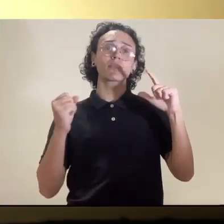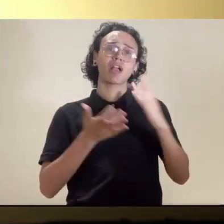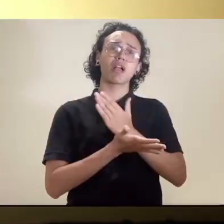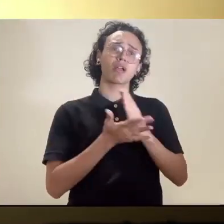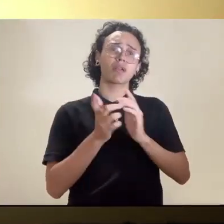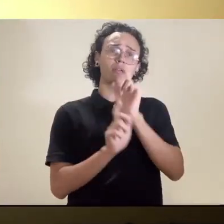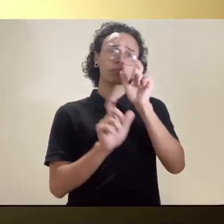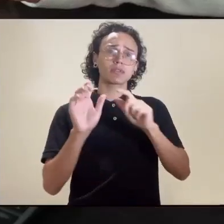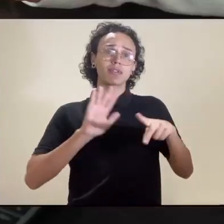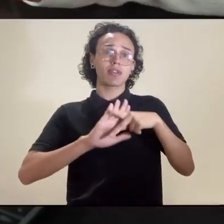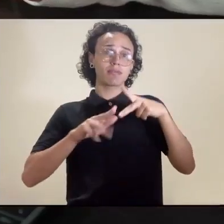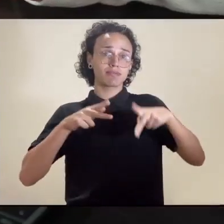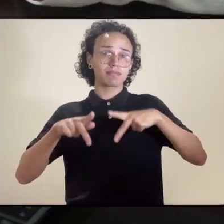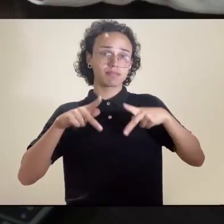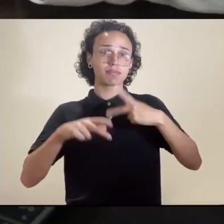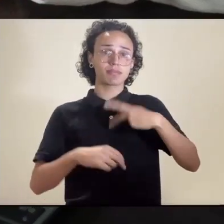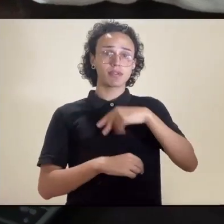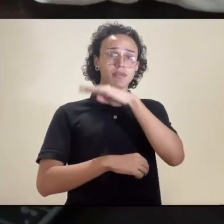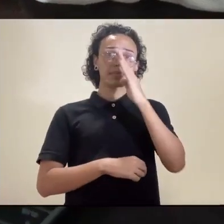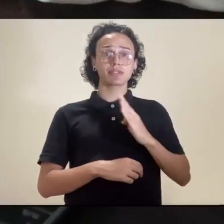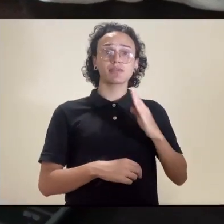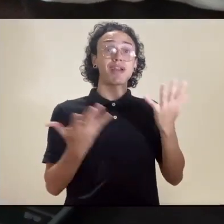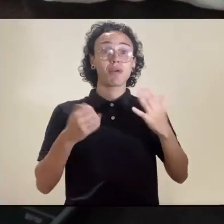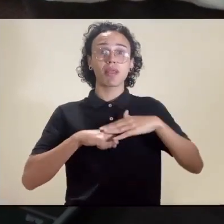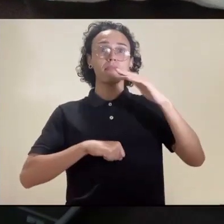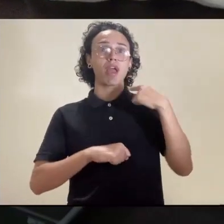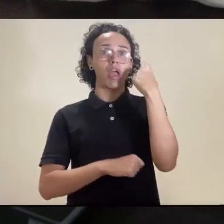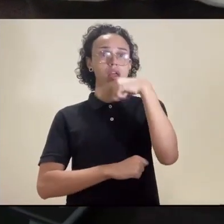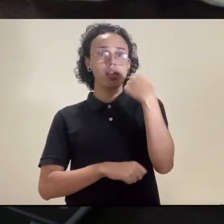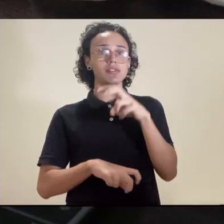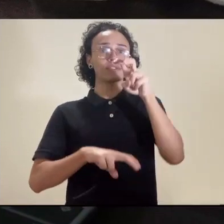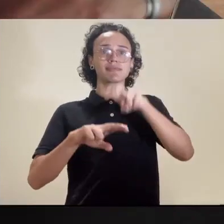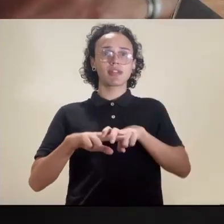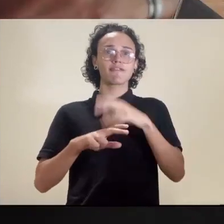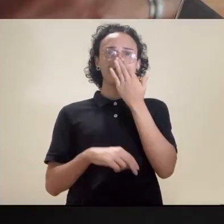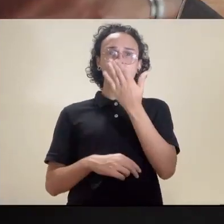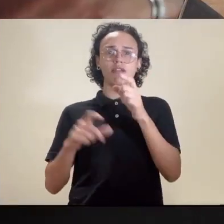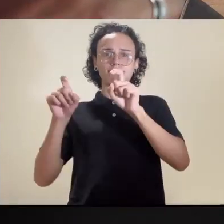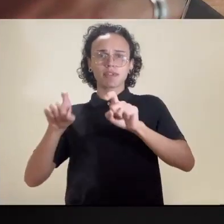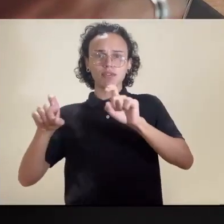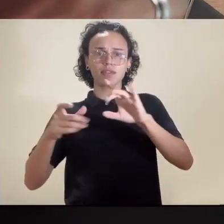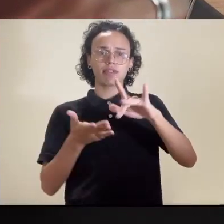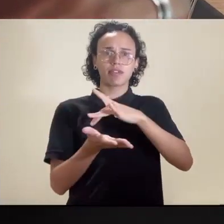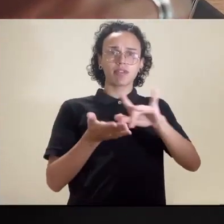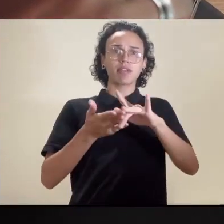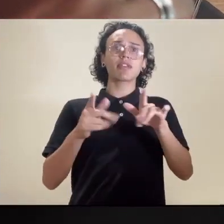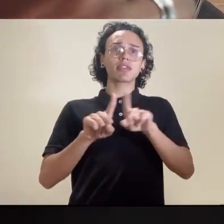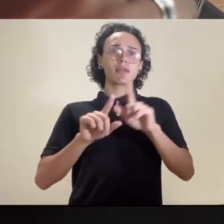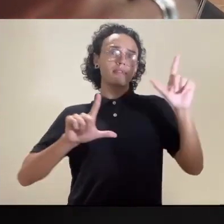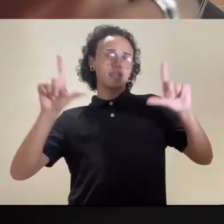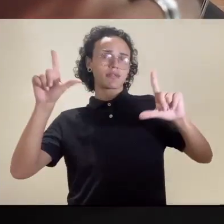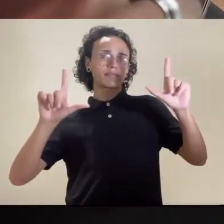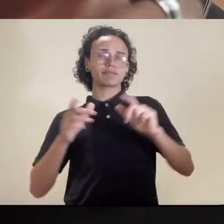atividades físicas, parte da população brasileira passou a ficar mais tempo sentada diante da tela de um computador,